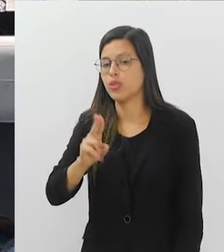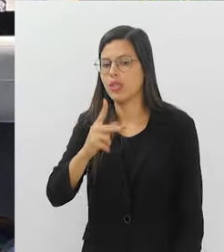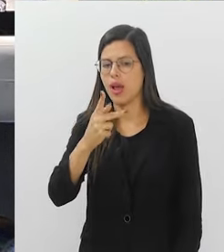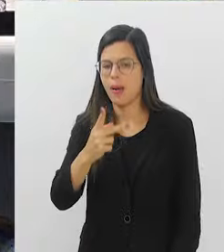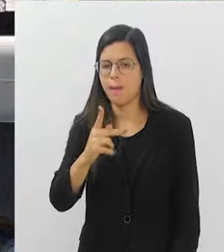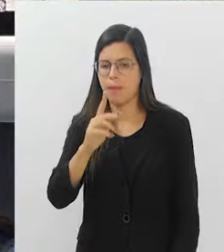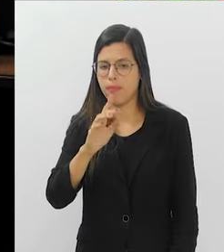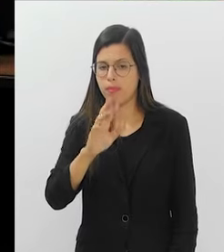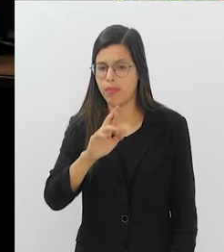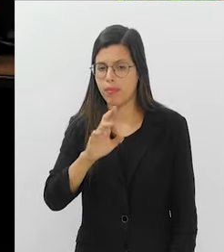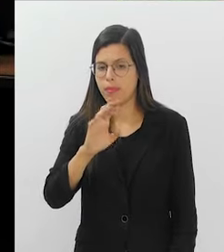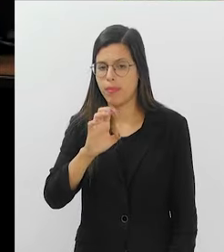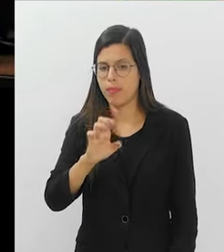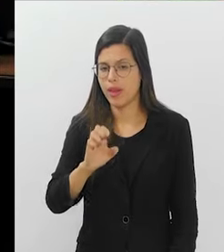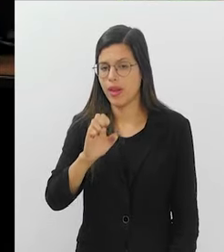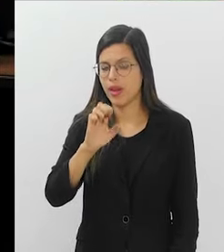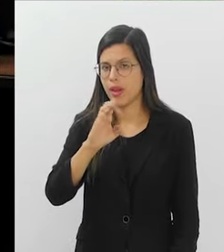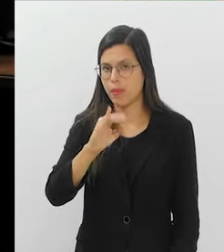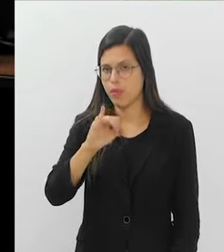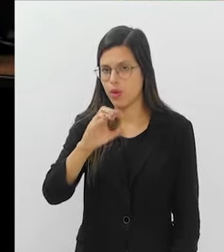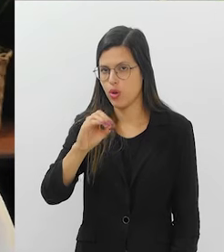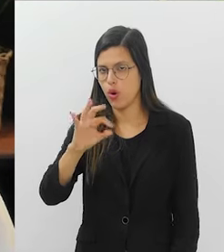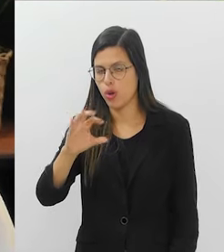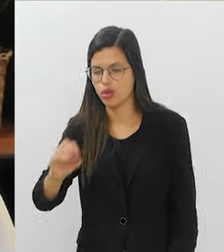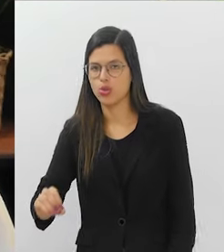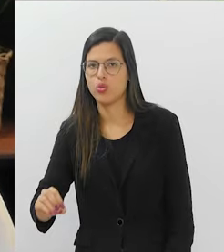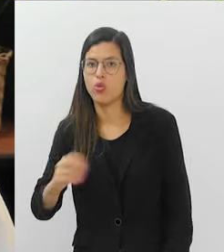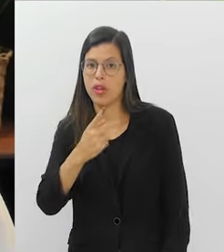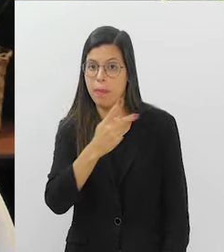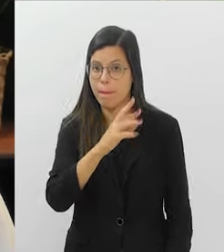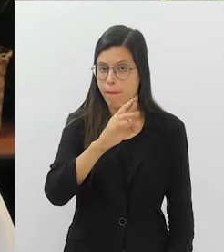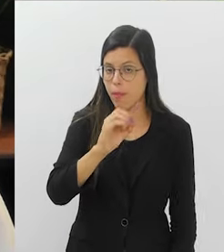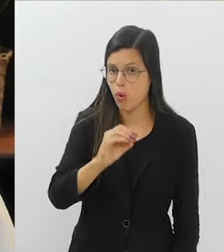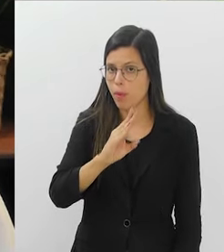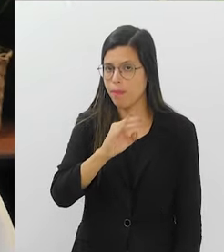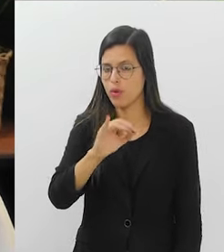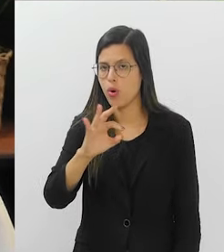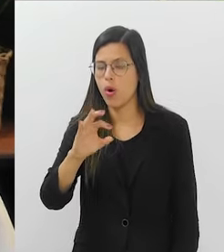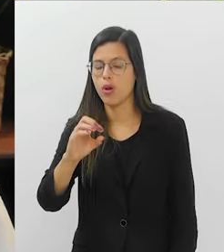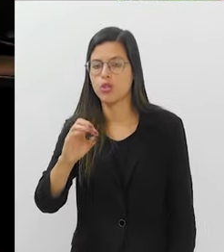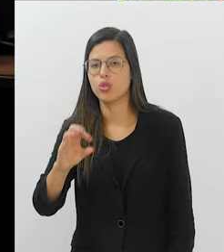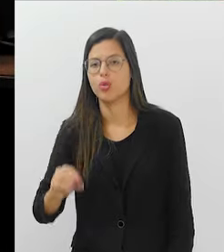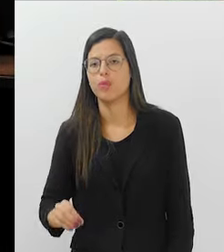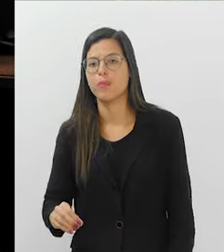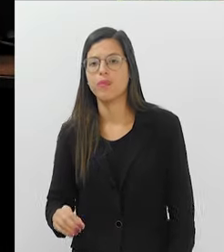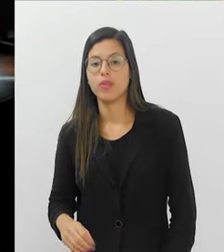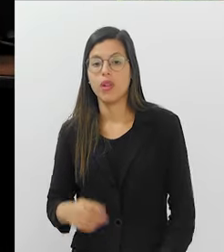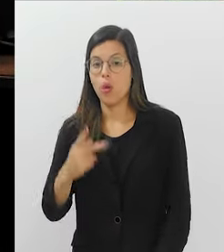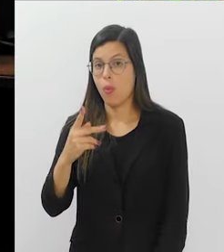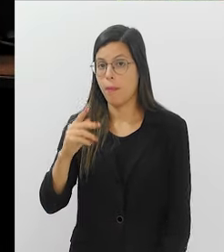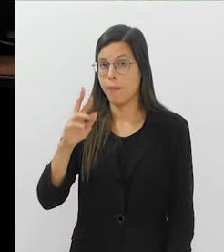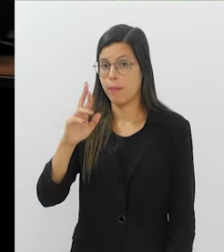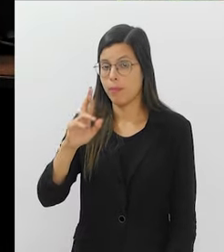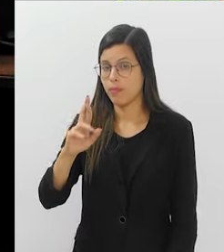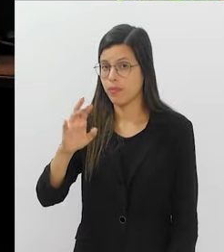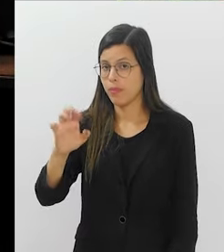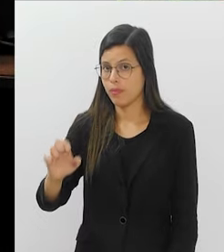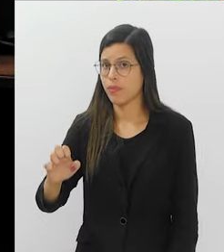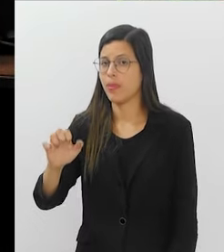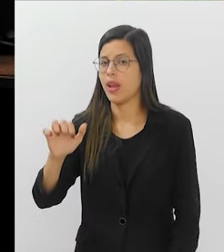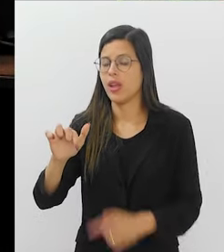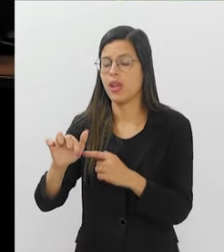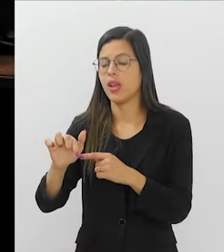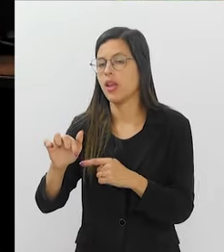prebióticos, probióticos... tem diferença, Pro e pre. Explica a diferença para a gente. Os prebióticos, eles são